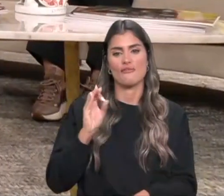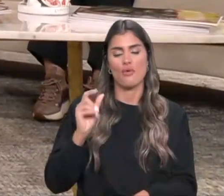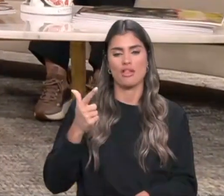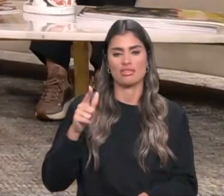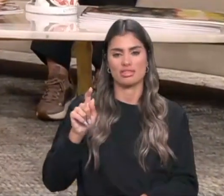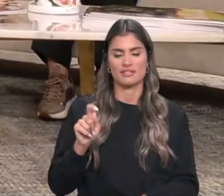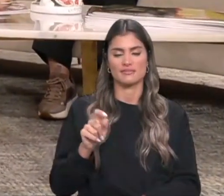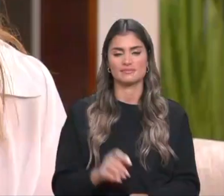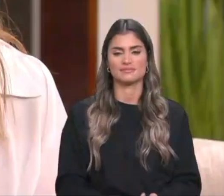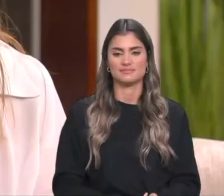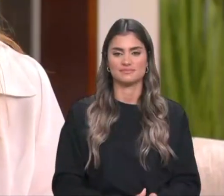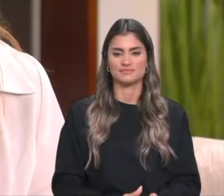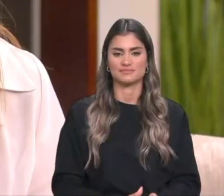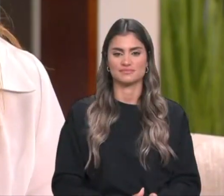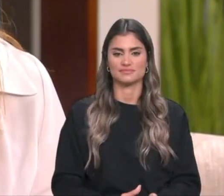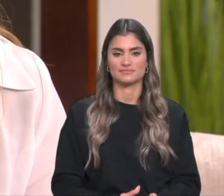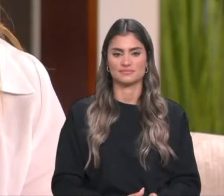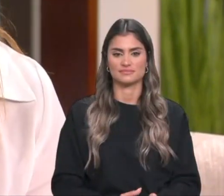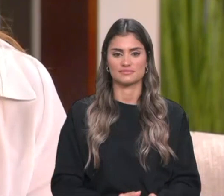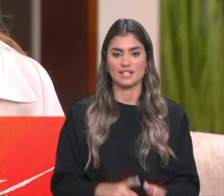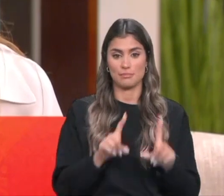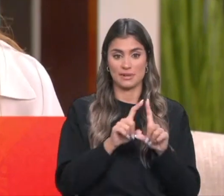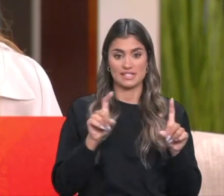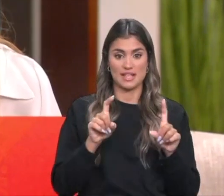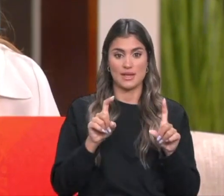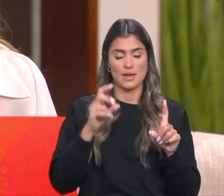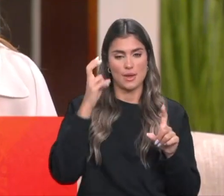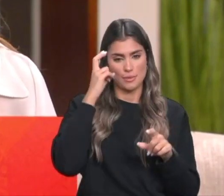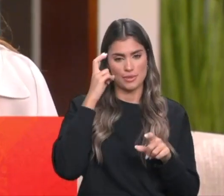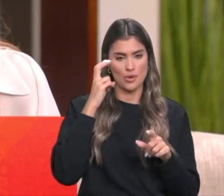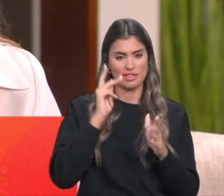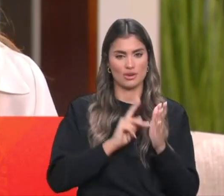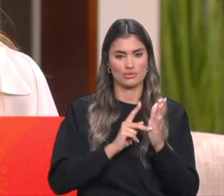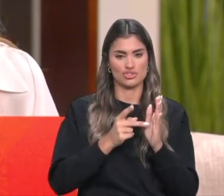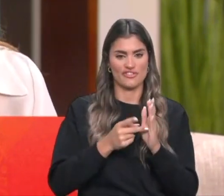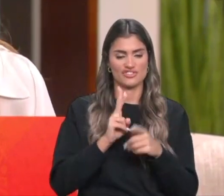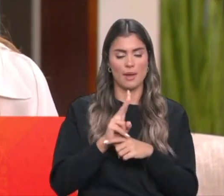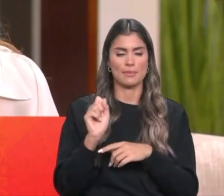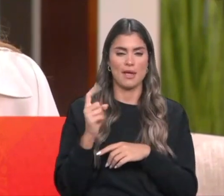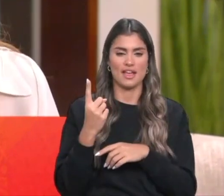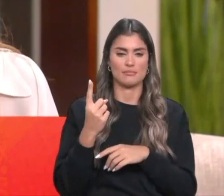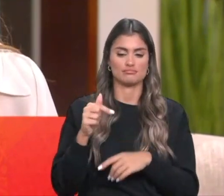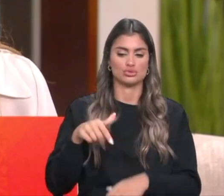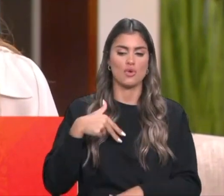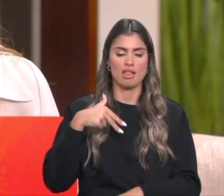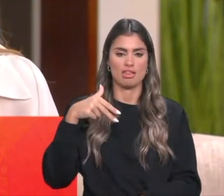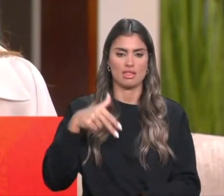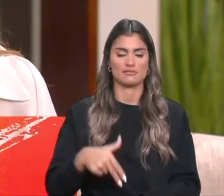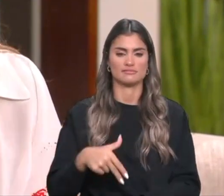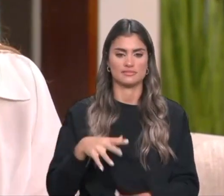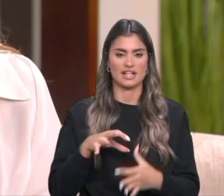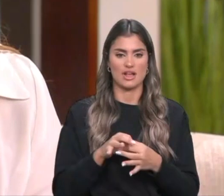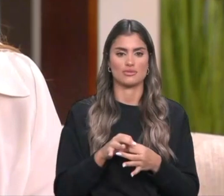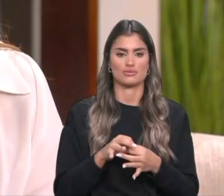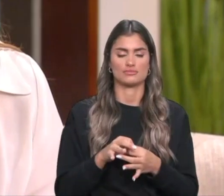a Dayfield é uma empresa de biotecnologia vegetal, que foi de facto a primeira empresa em Portugal dedicada à cultura